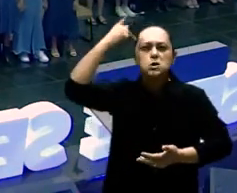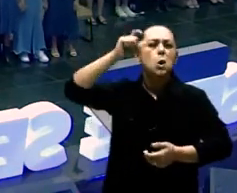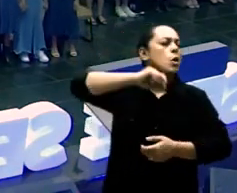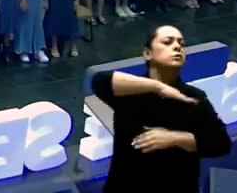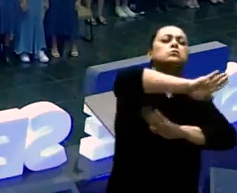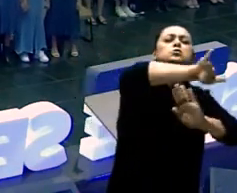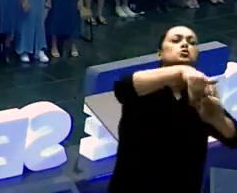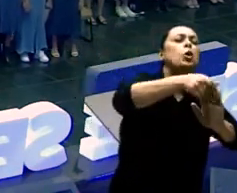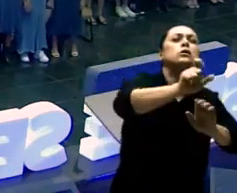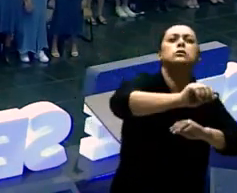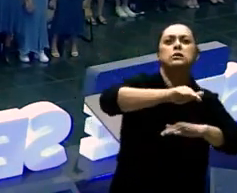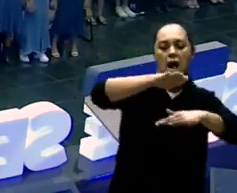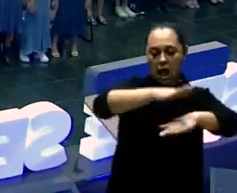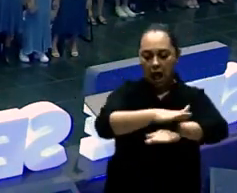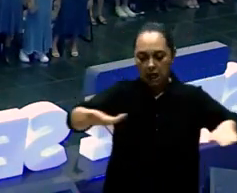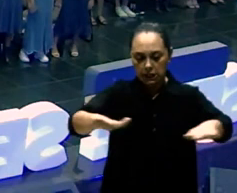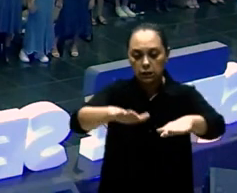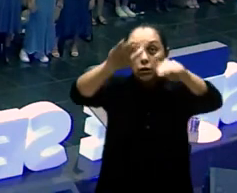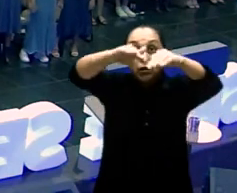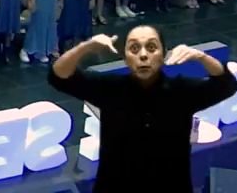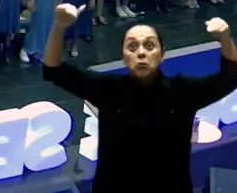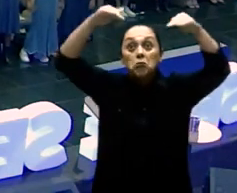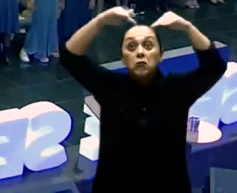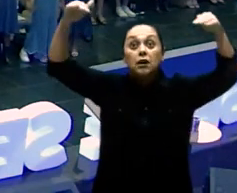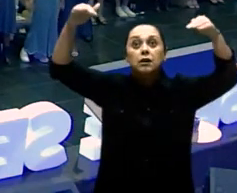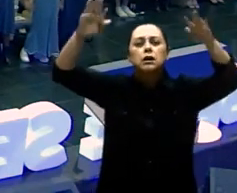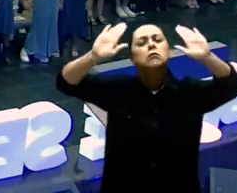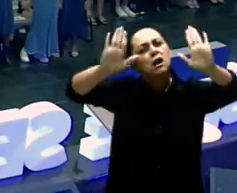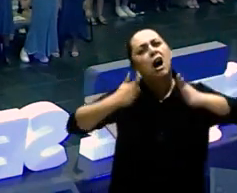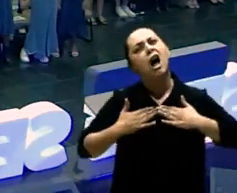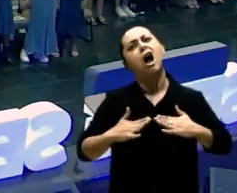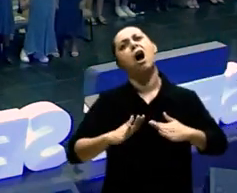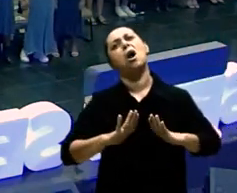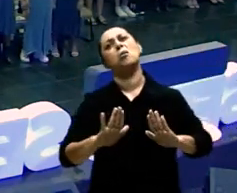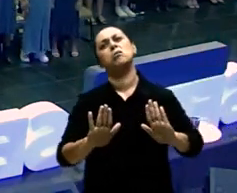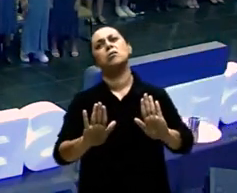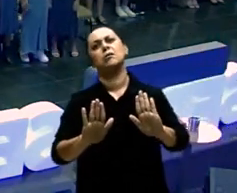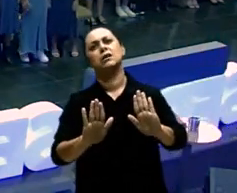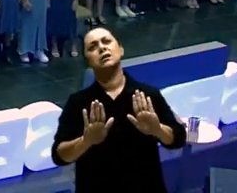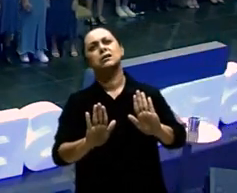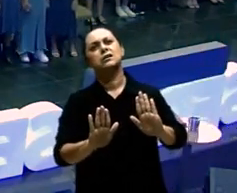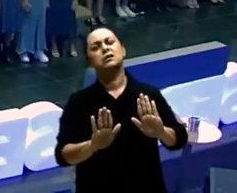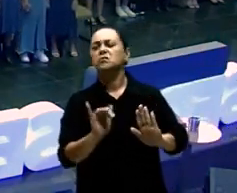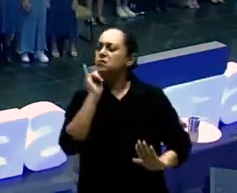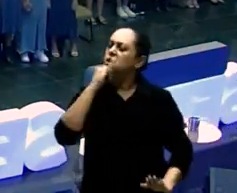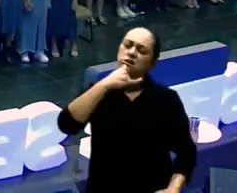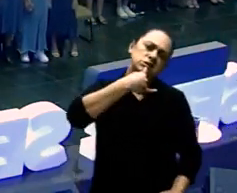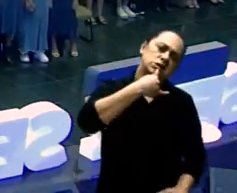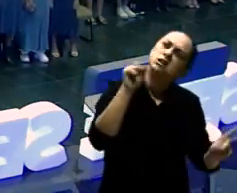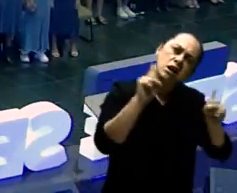Que me Ouvem Não se Frustra Porque o que você Gostaria de ser Não deu certo